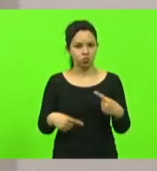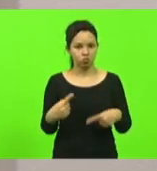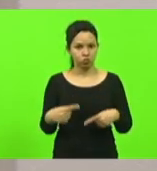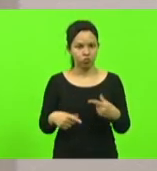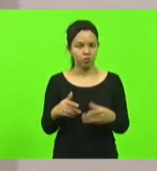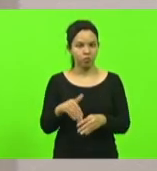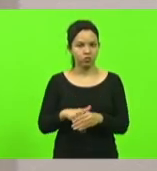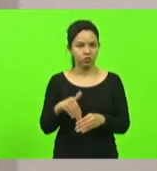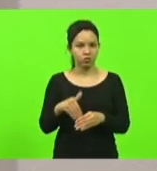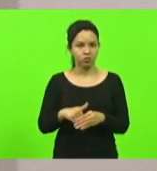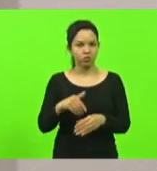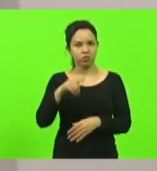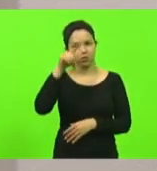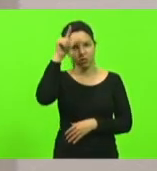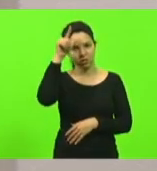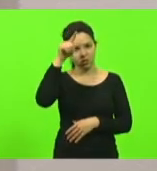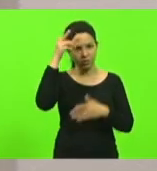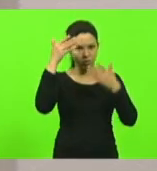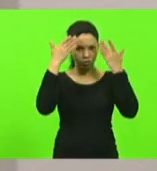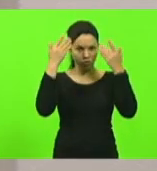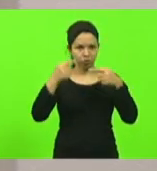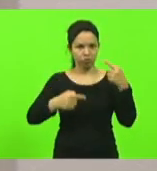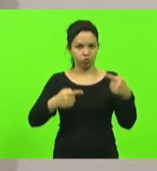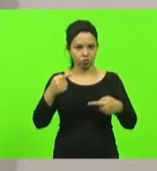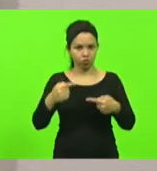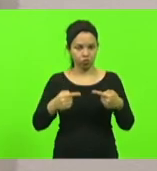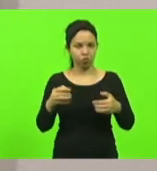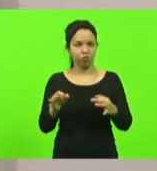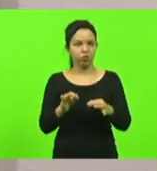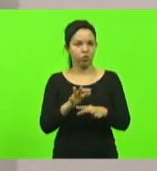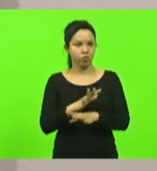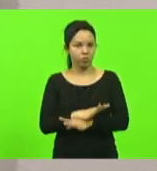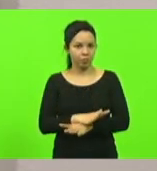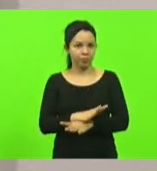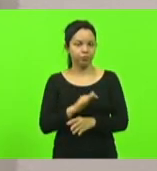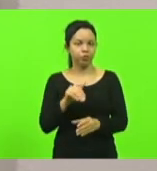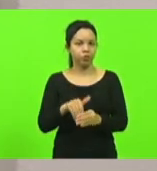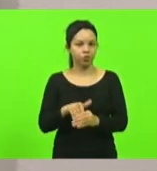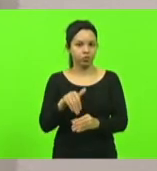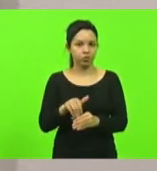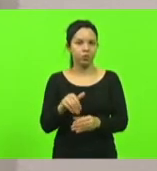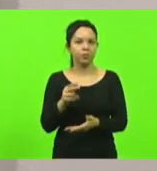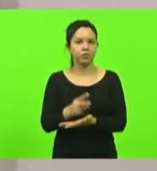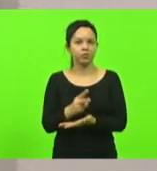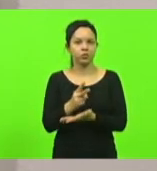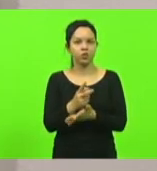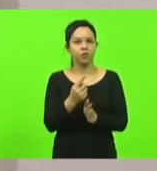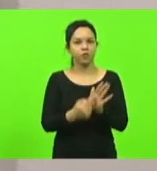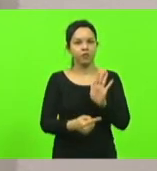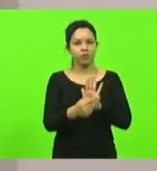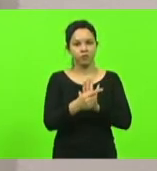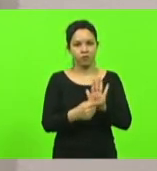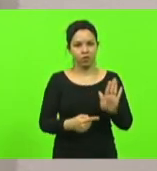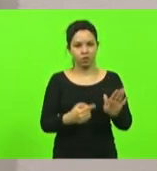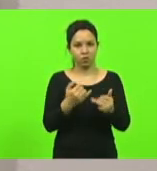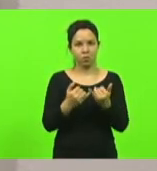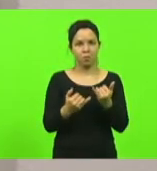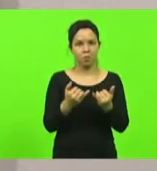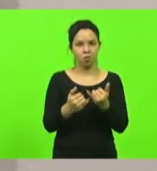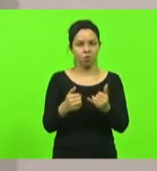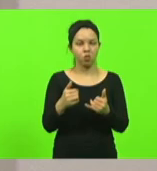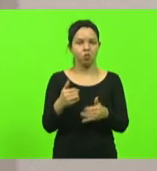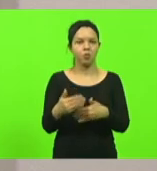e José Milton Schaeffer, foi submetido à votação e mantido o veto parcial em turno único pelo processo nominal